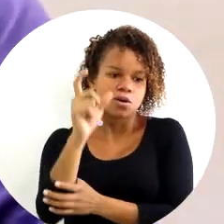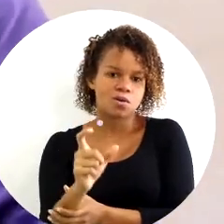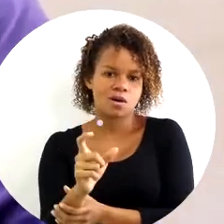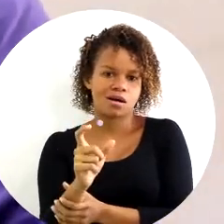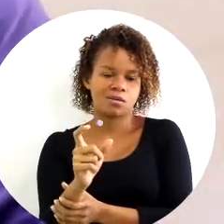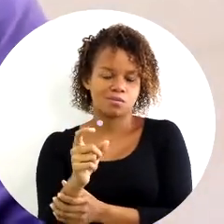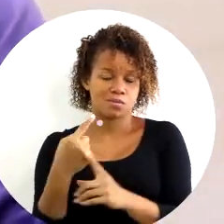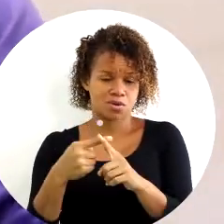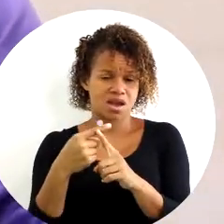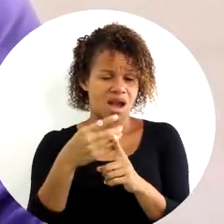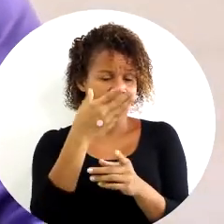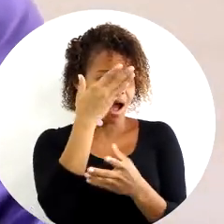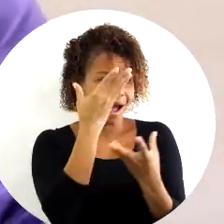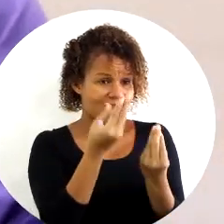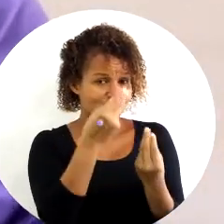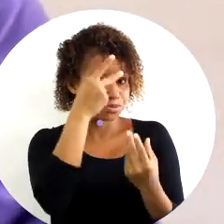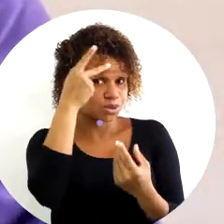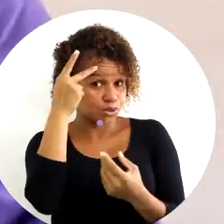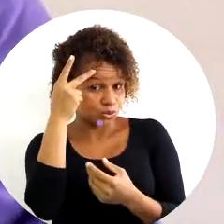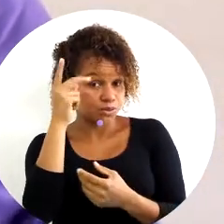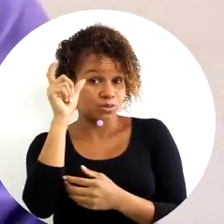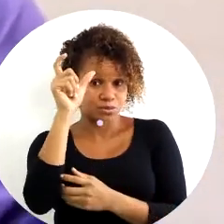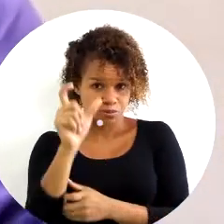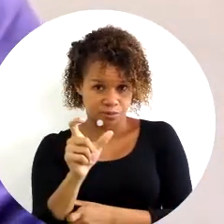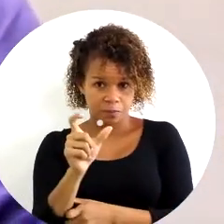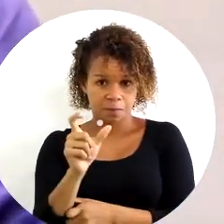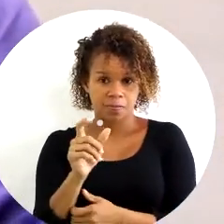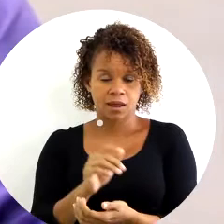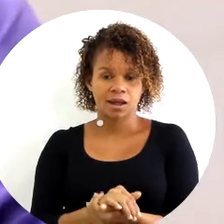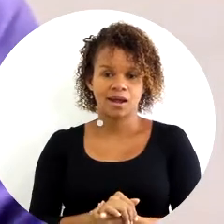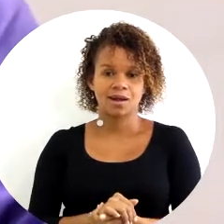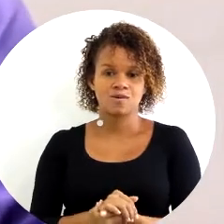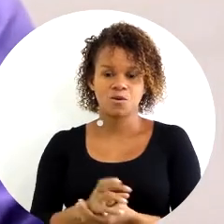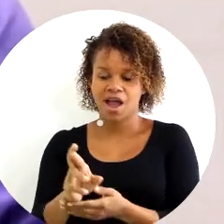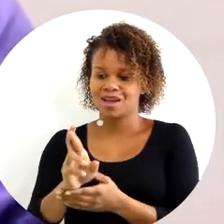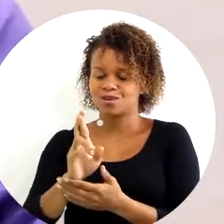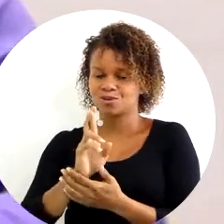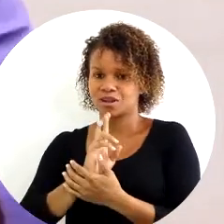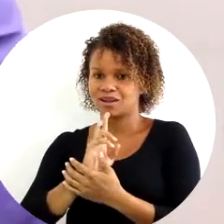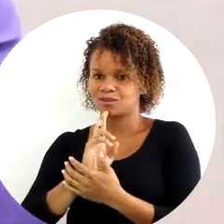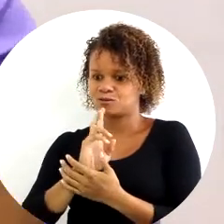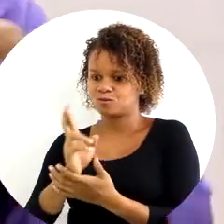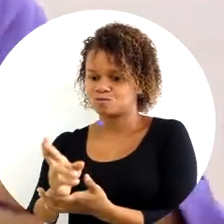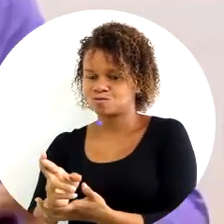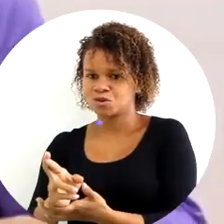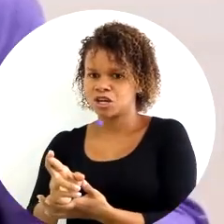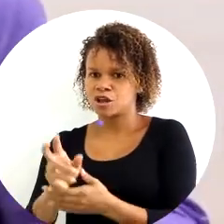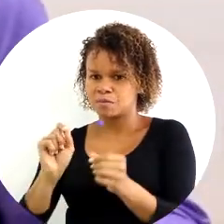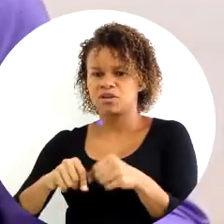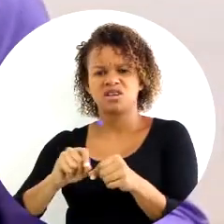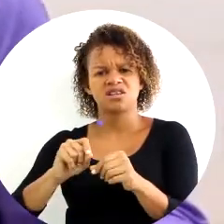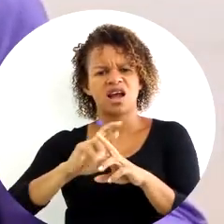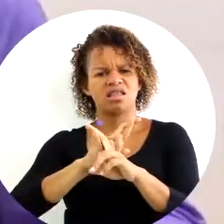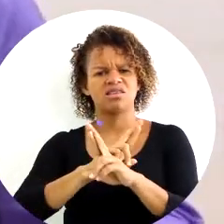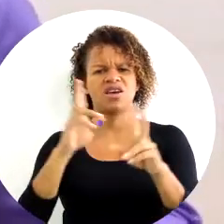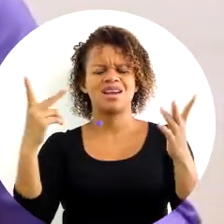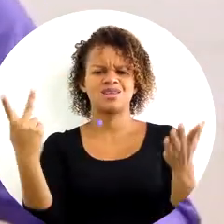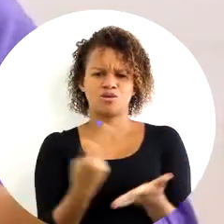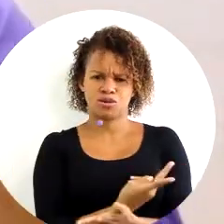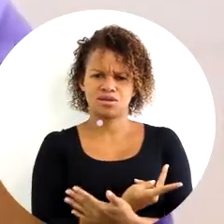As pessoas só podem ser elas o resultado disso, que podem fazer essa diferença acontecer.